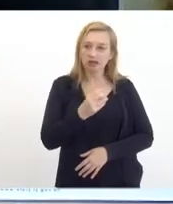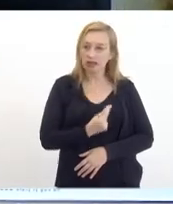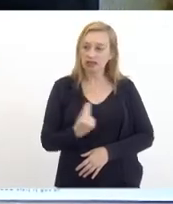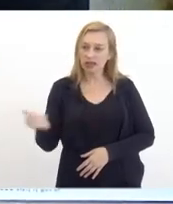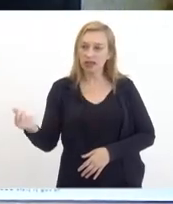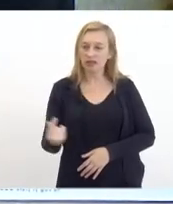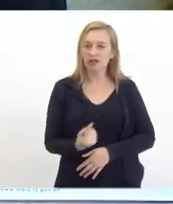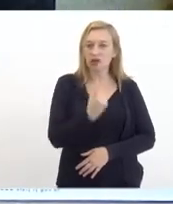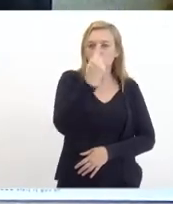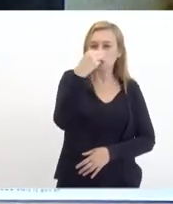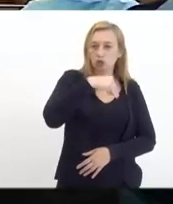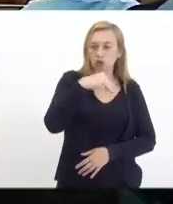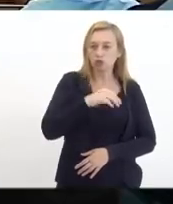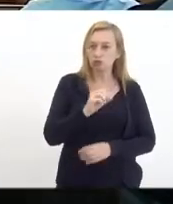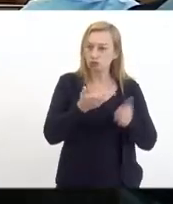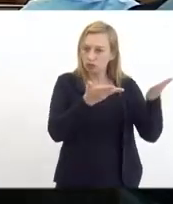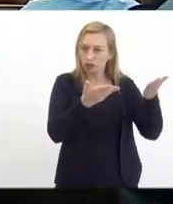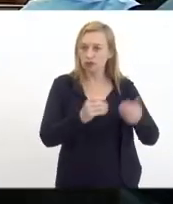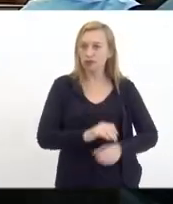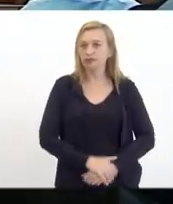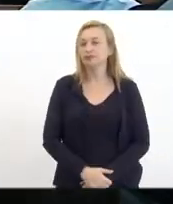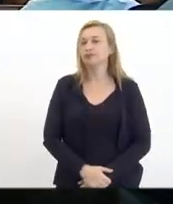minuto. Por favor, Marcelo.